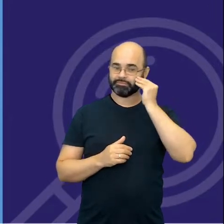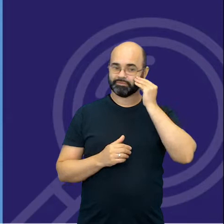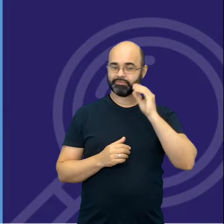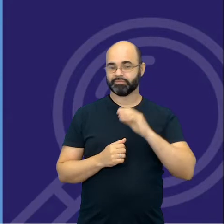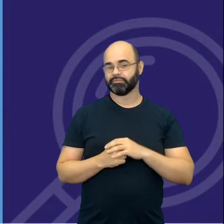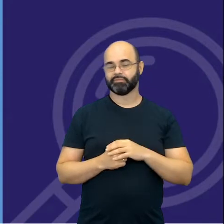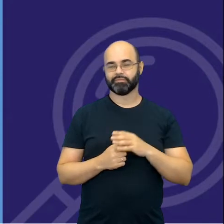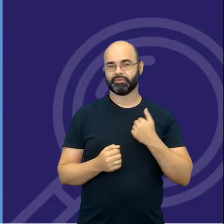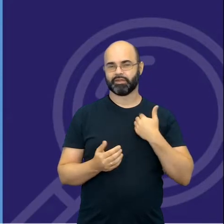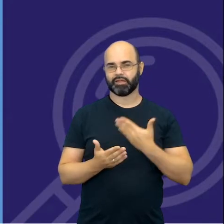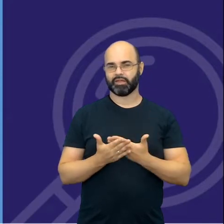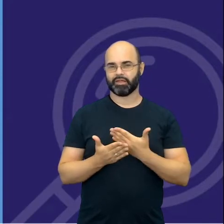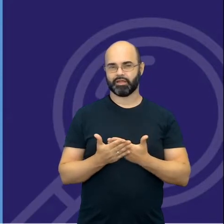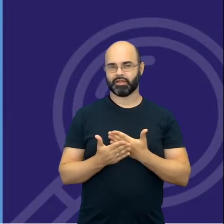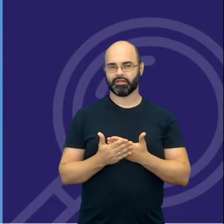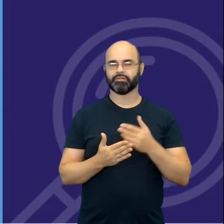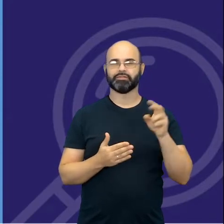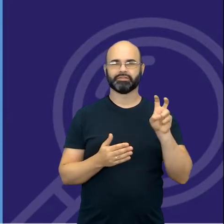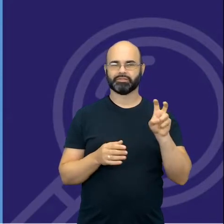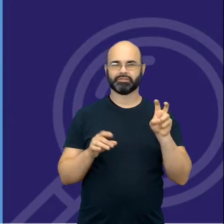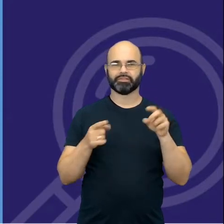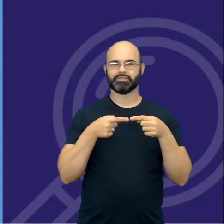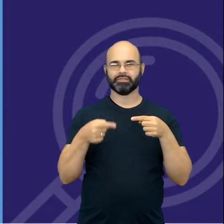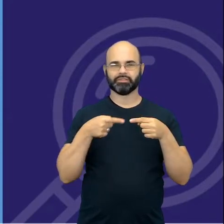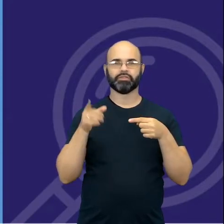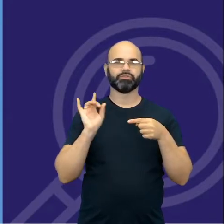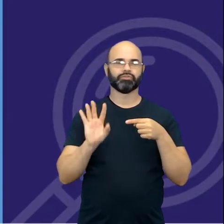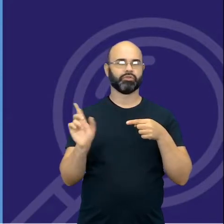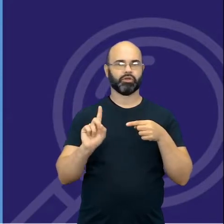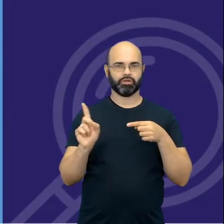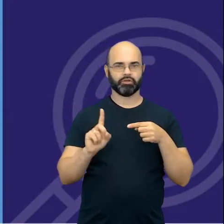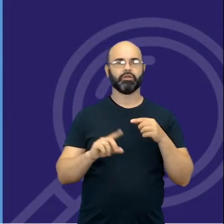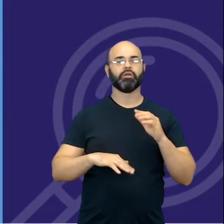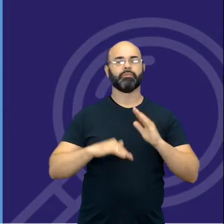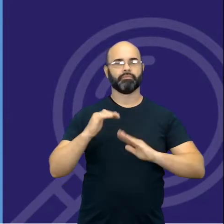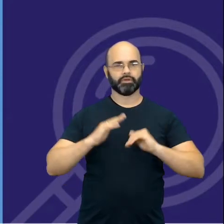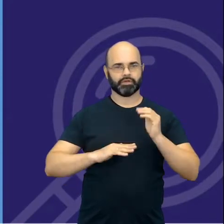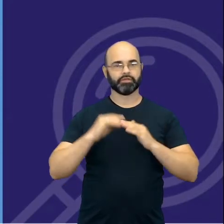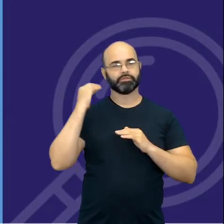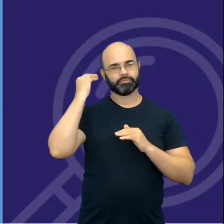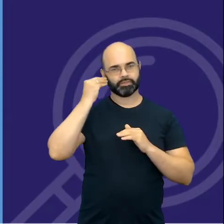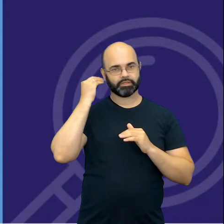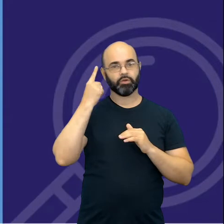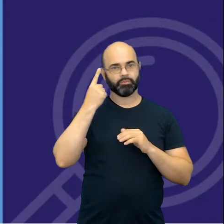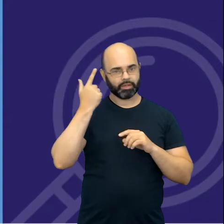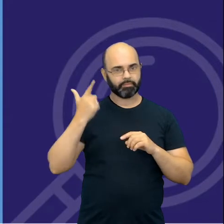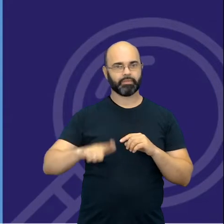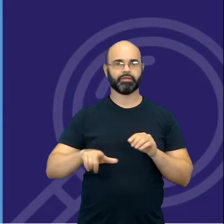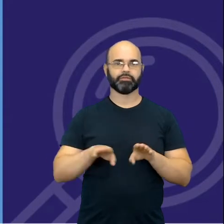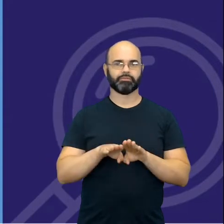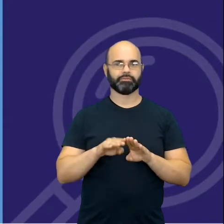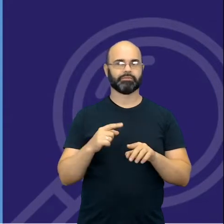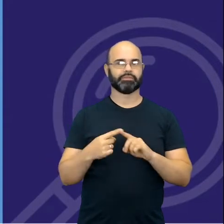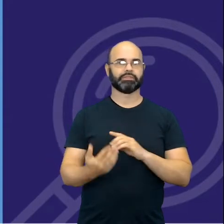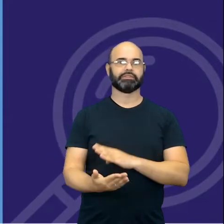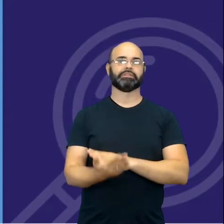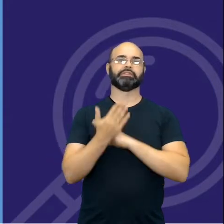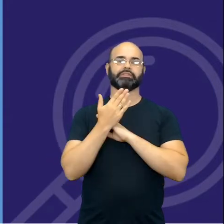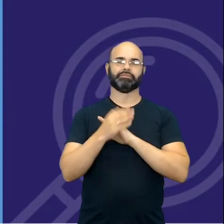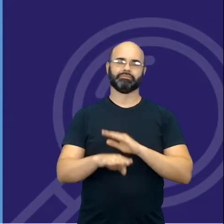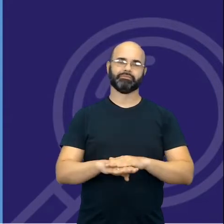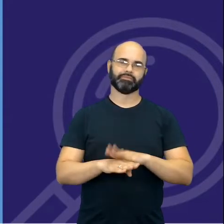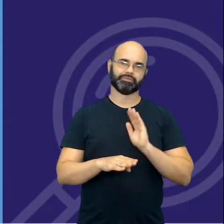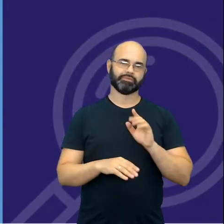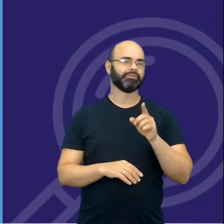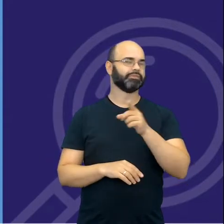minhas duas aulas de química semanais, eu tenho mais uma aula de prática experimental, o que me ajuda muito. O que me ajuda muito, eu